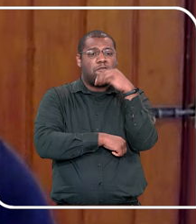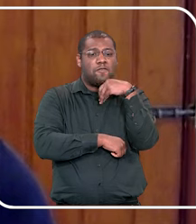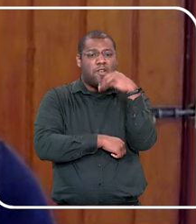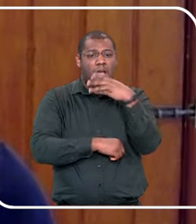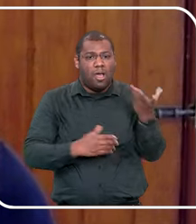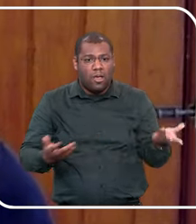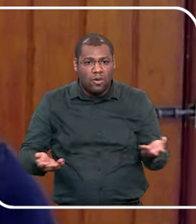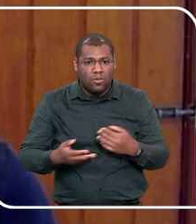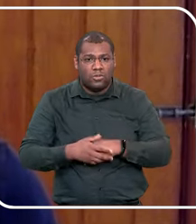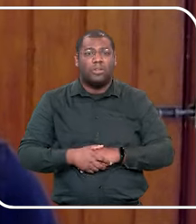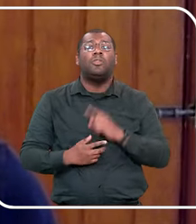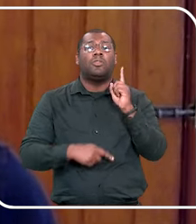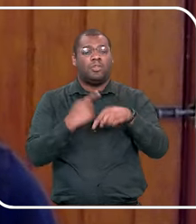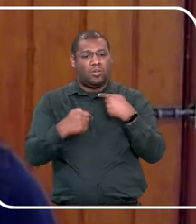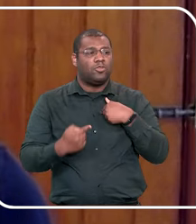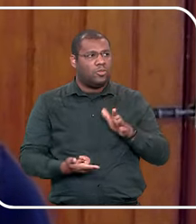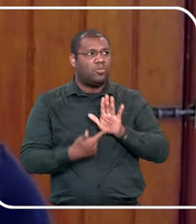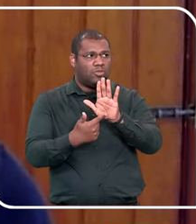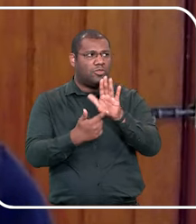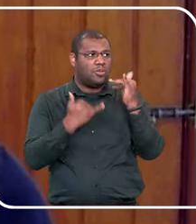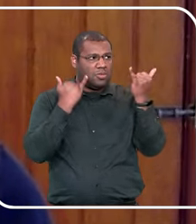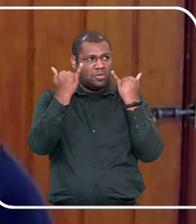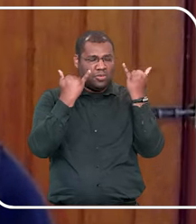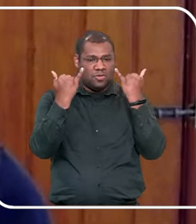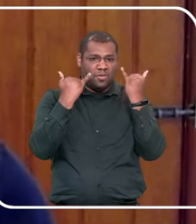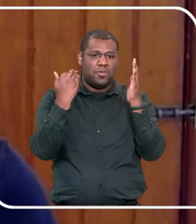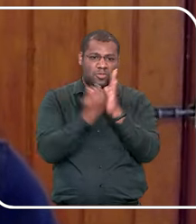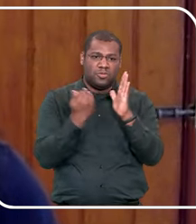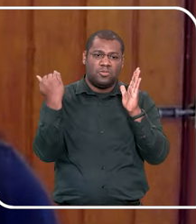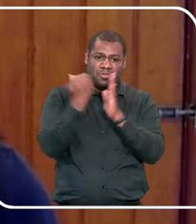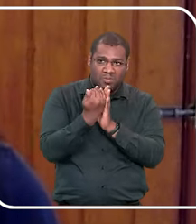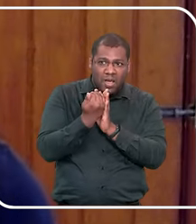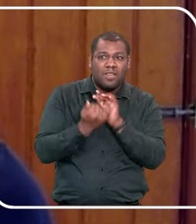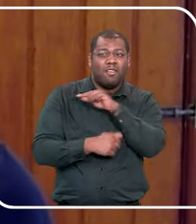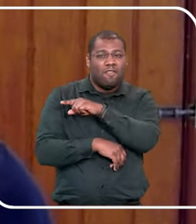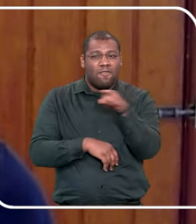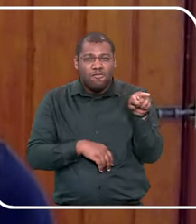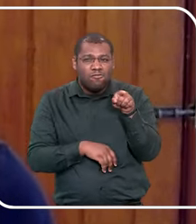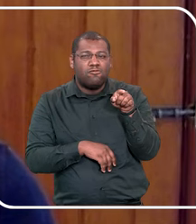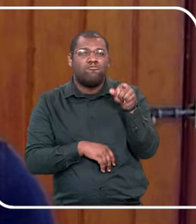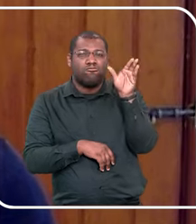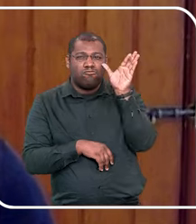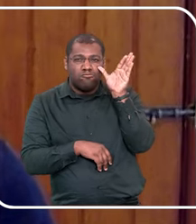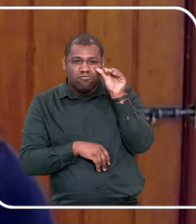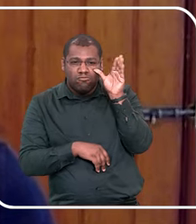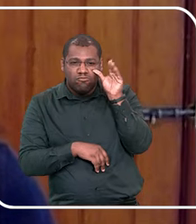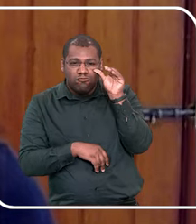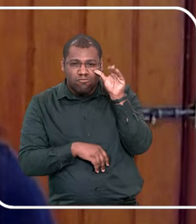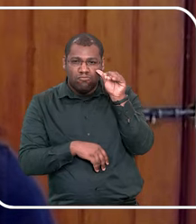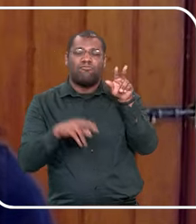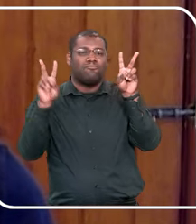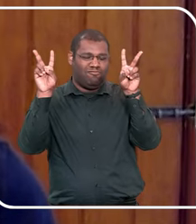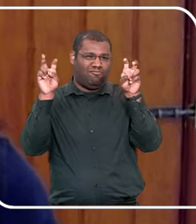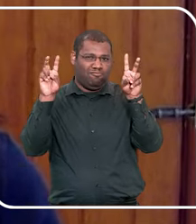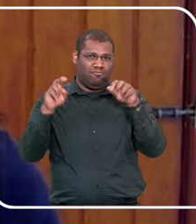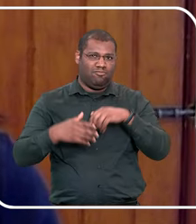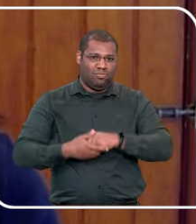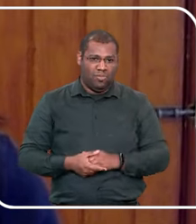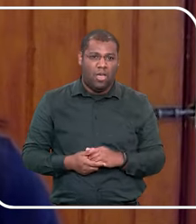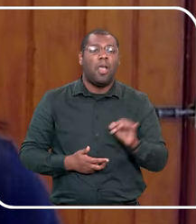que eu vou passar aqui, que depois vocês vão também aprofundar, eu espero que isso abra curiosidade de quem não tem muita relação com o tema,